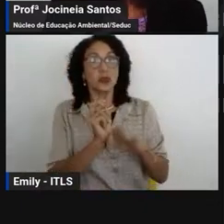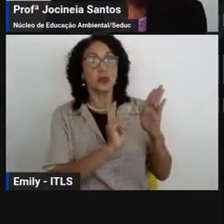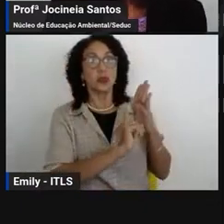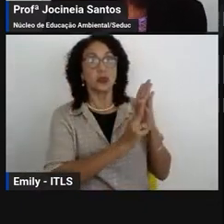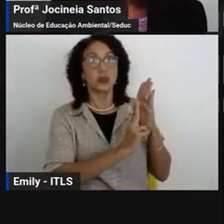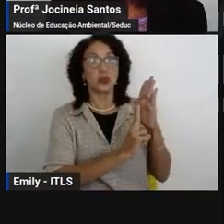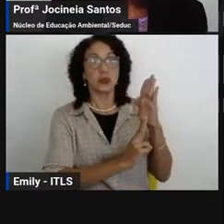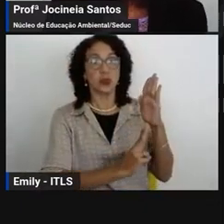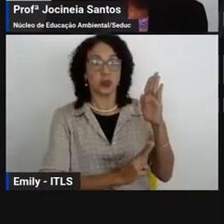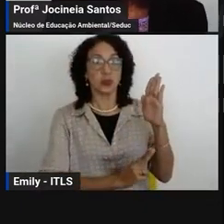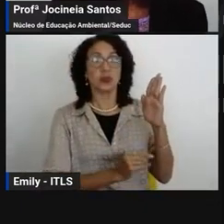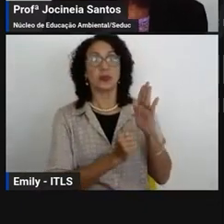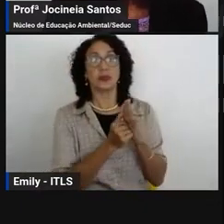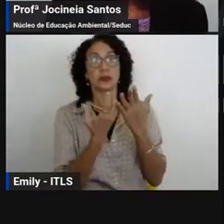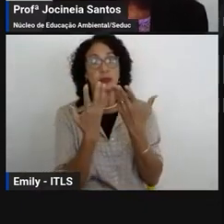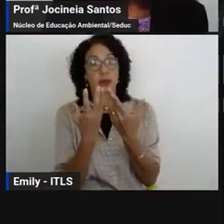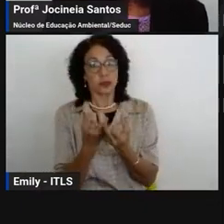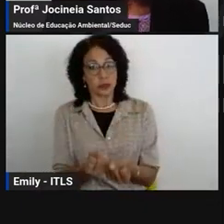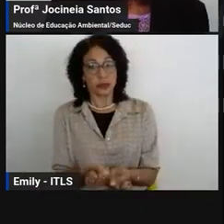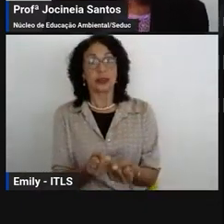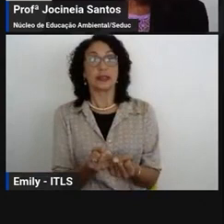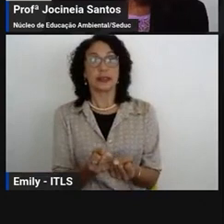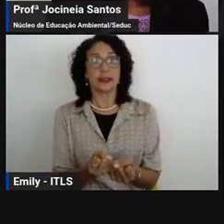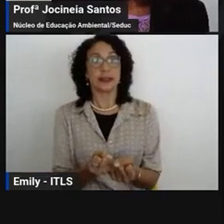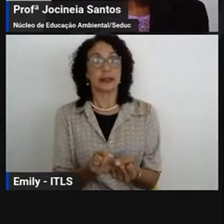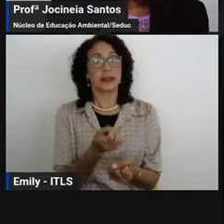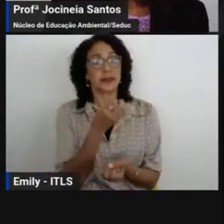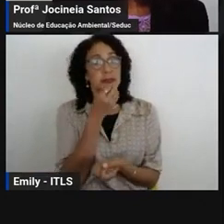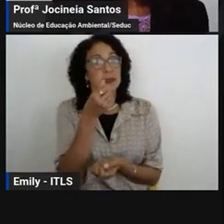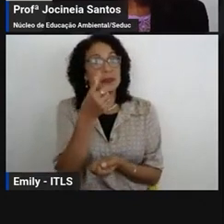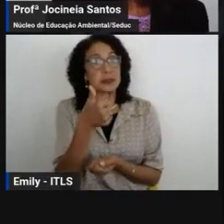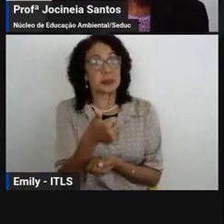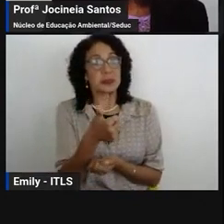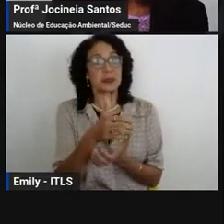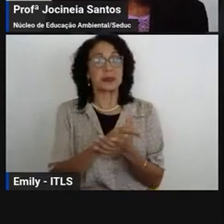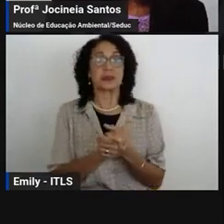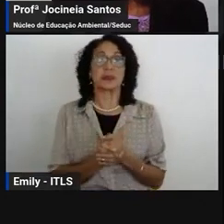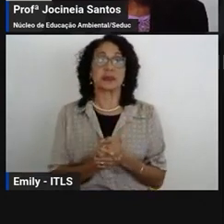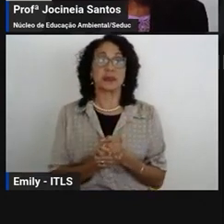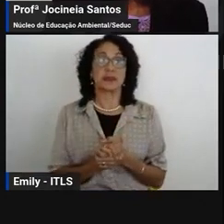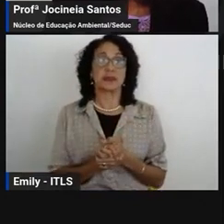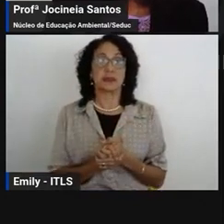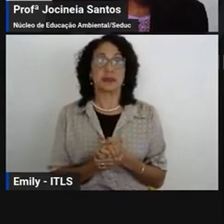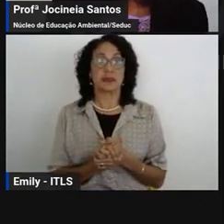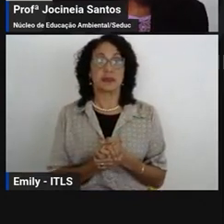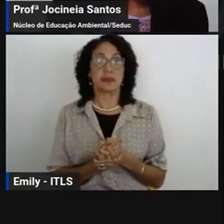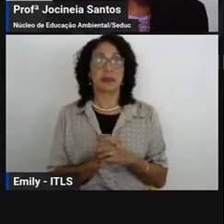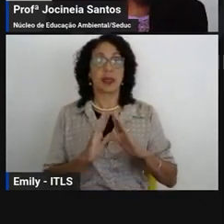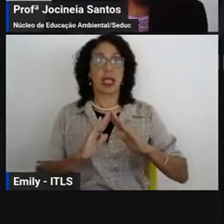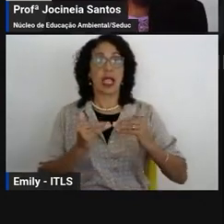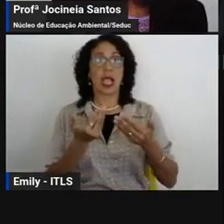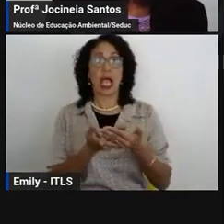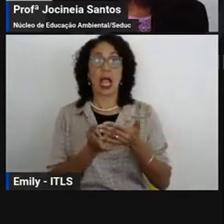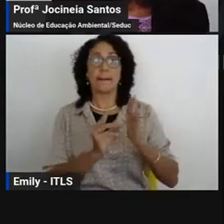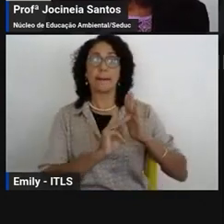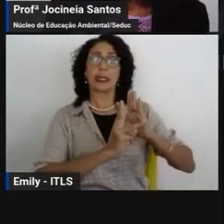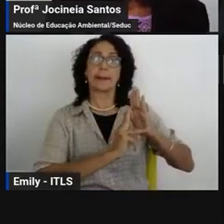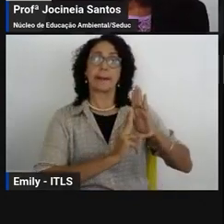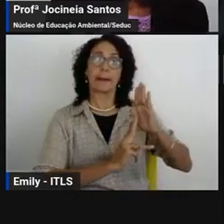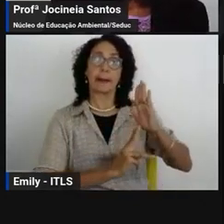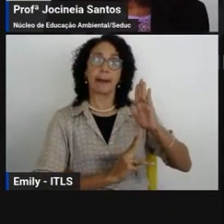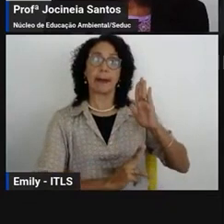professora Almira Pereira Lago Escola Municipal Reverendo Suaves Escola Municipal Maria da Glória